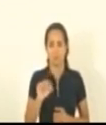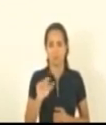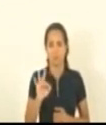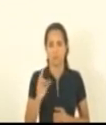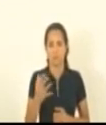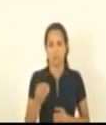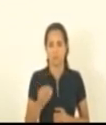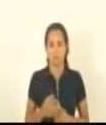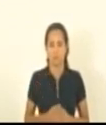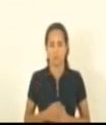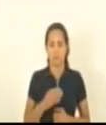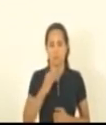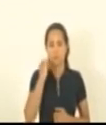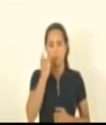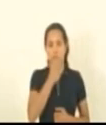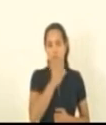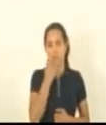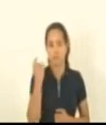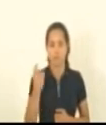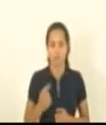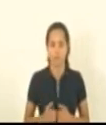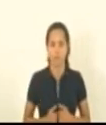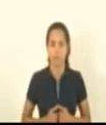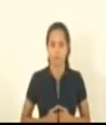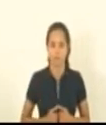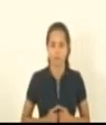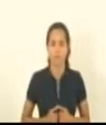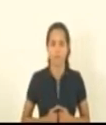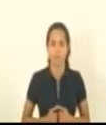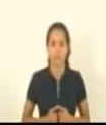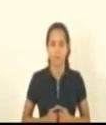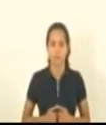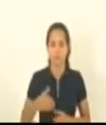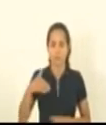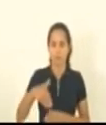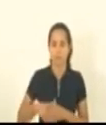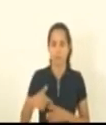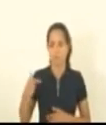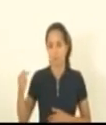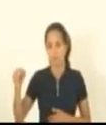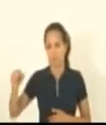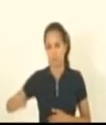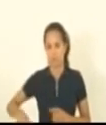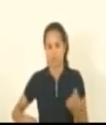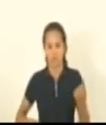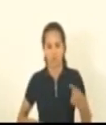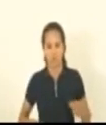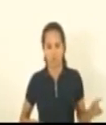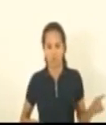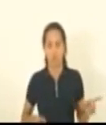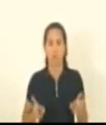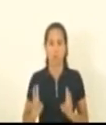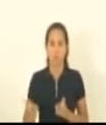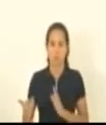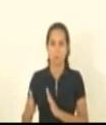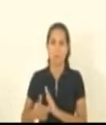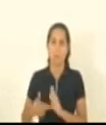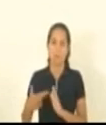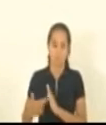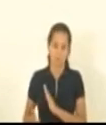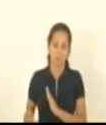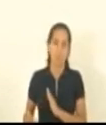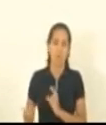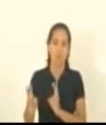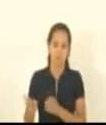Deputado Capitão Sussão. Sete votos sim, nem ou não. Aprovado o parecer pela manutenção do veto. Devolvo à